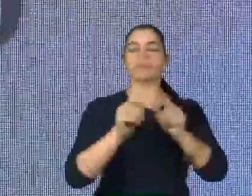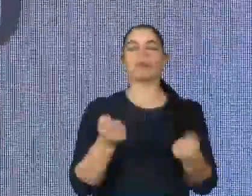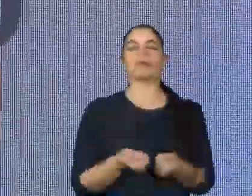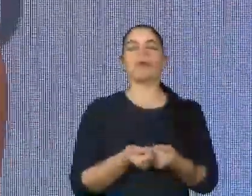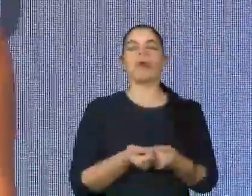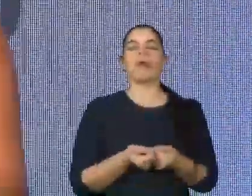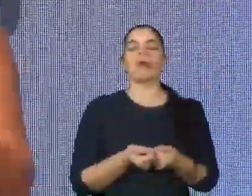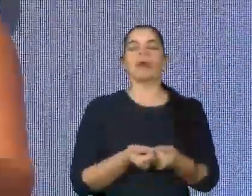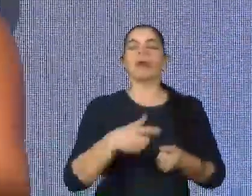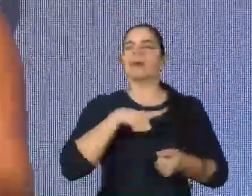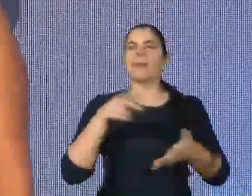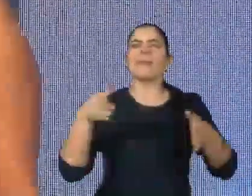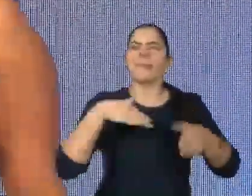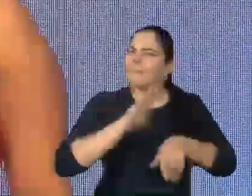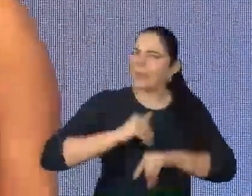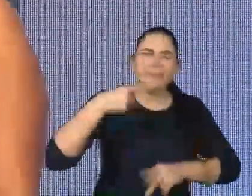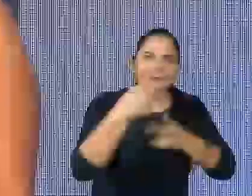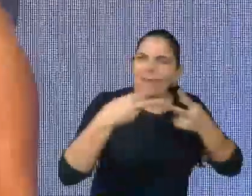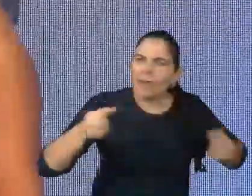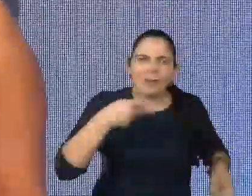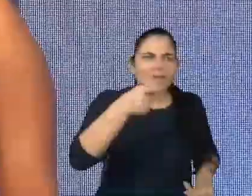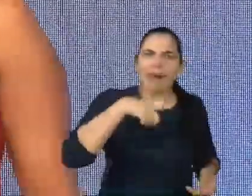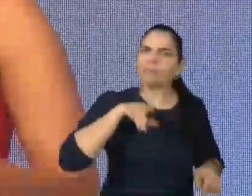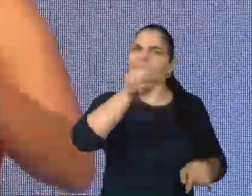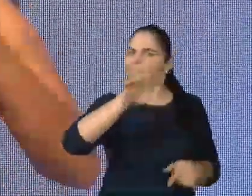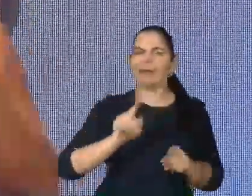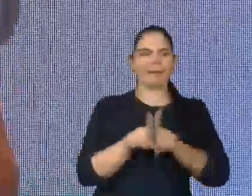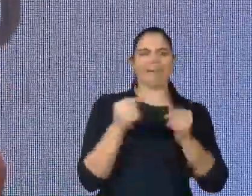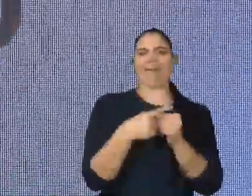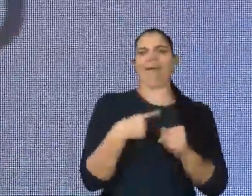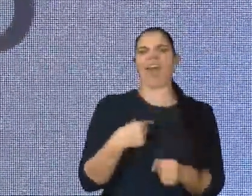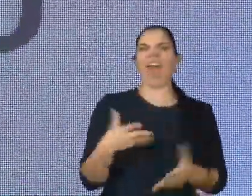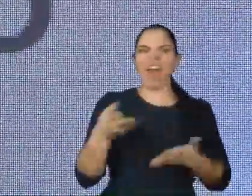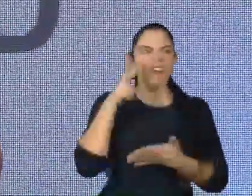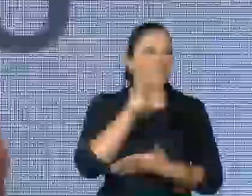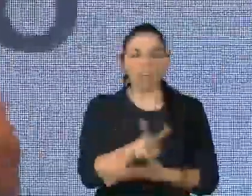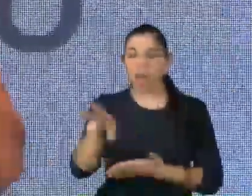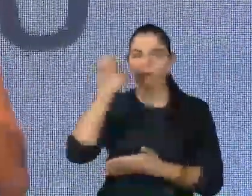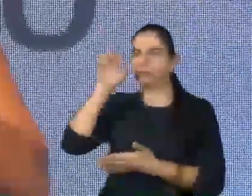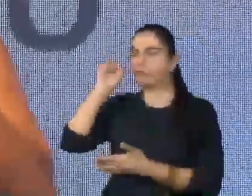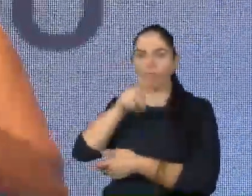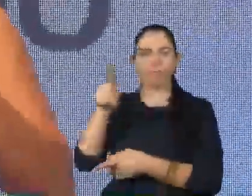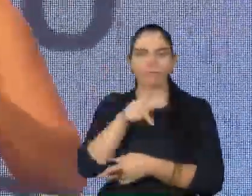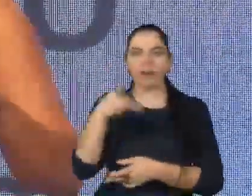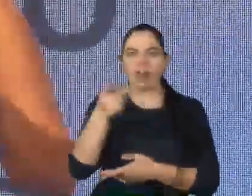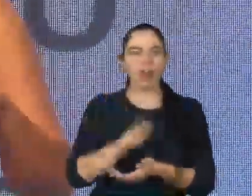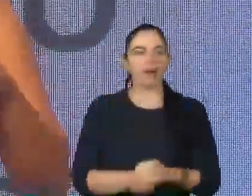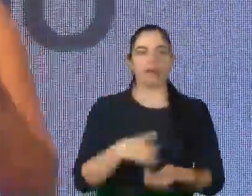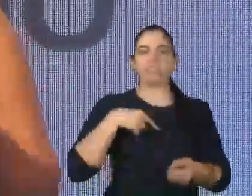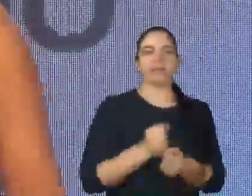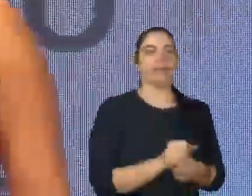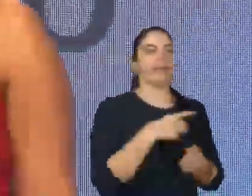dizer para vocês. Houve tanta dedicação pelo meio dos professores que era aquela loucura na aula online. Todo mundo escrevendo no